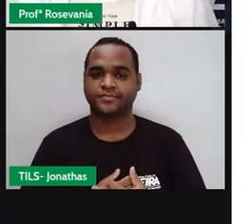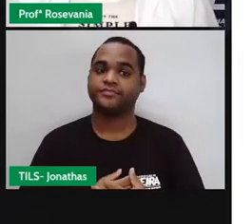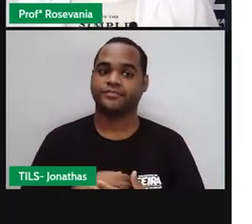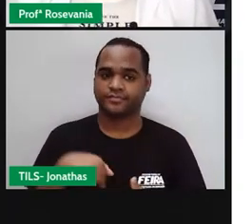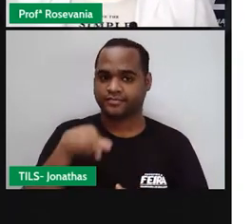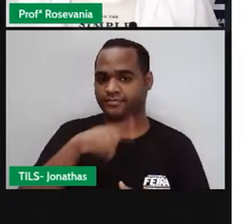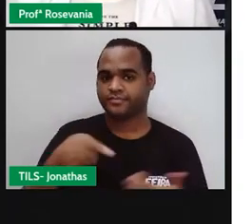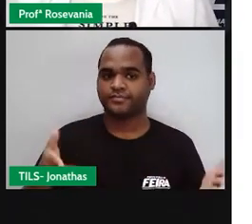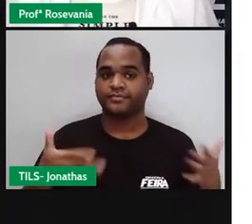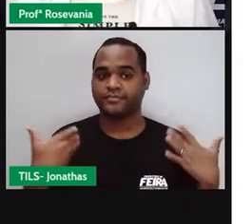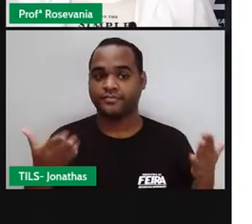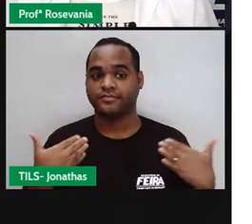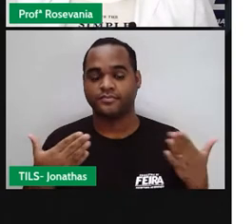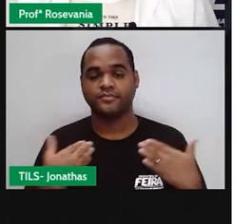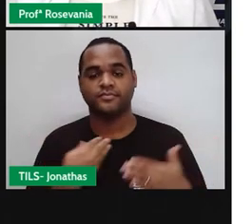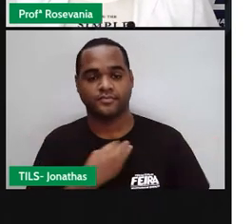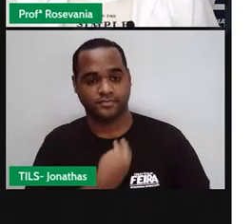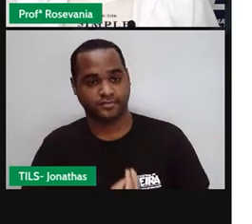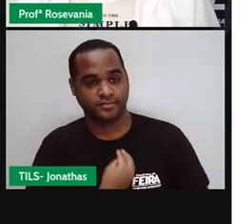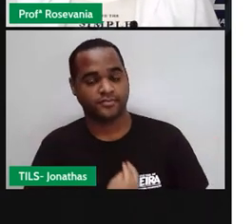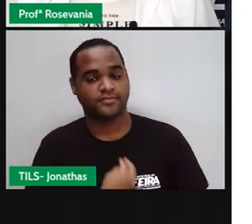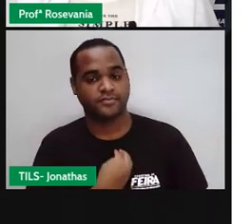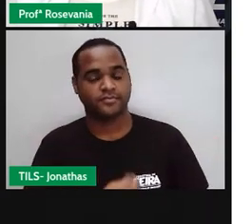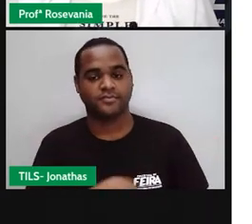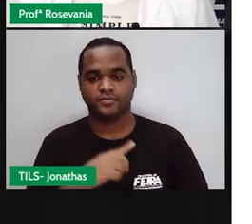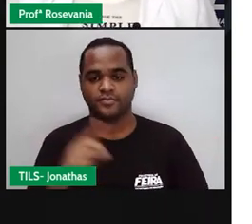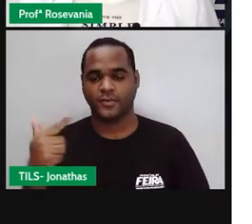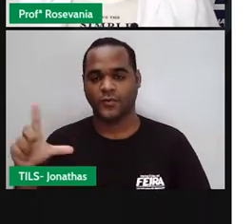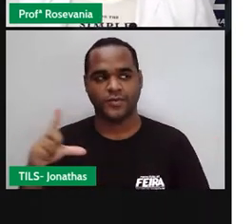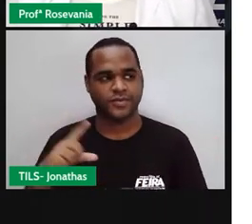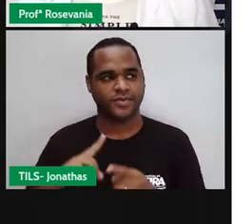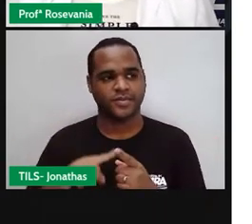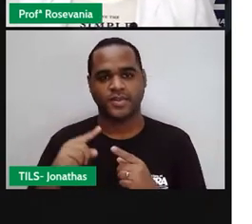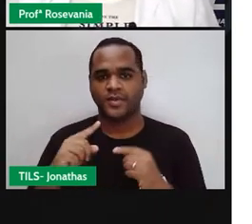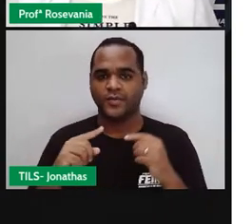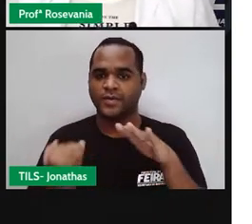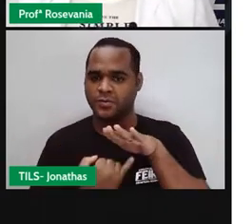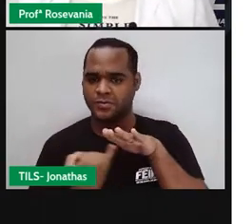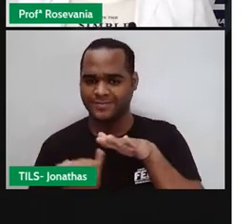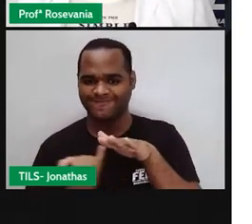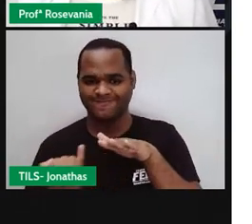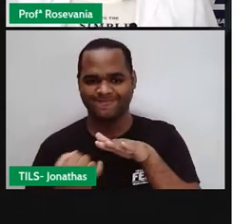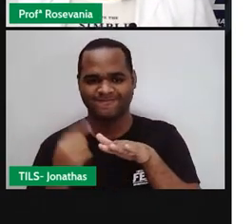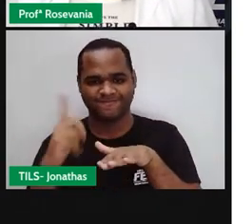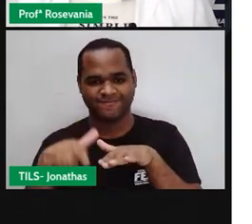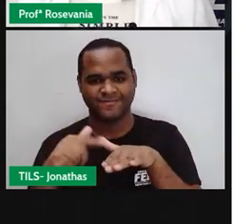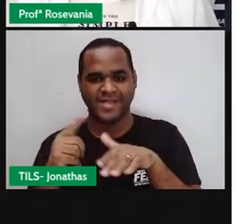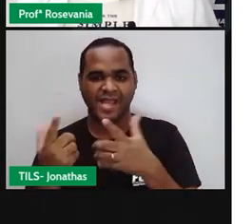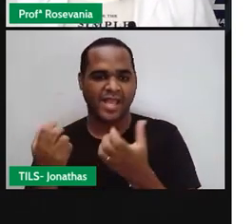consequência, calor. Olha aqui, mais outro esqueminha, né, essa emissão de gases, só para vocês perceberem.